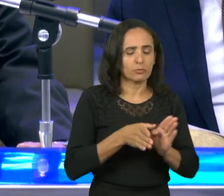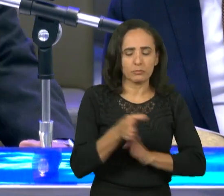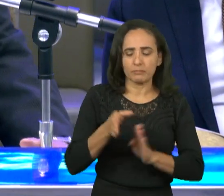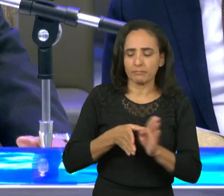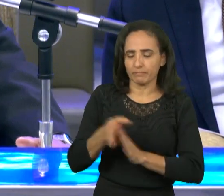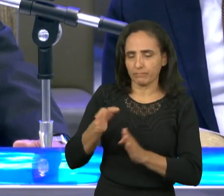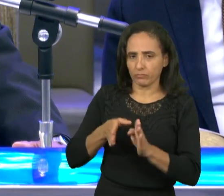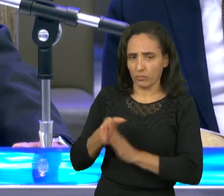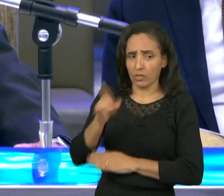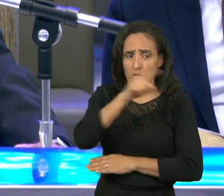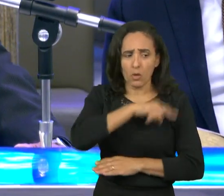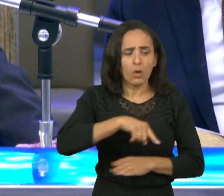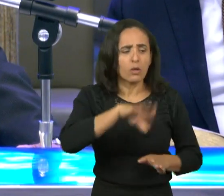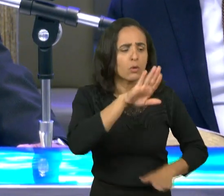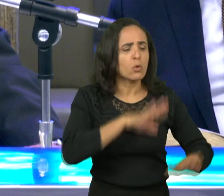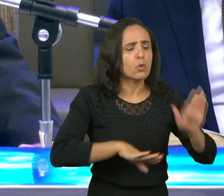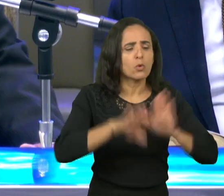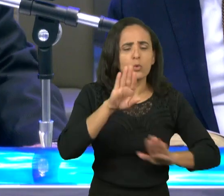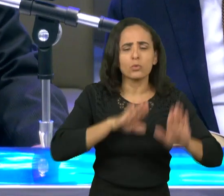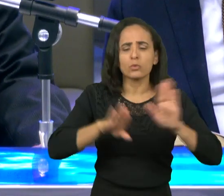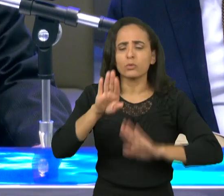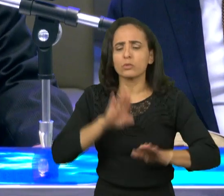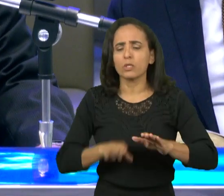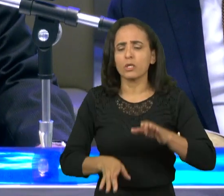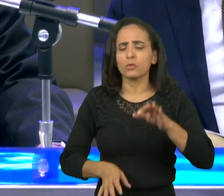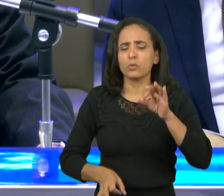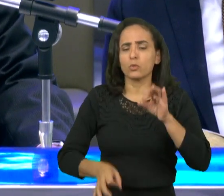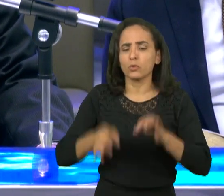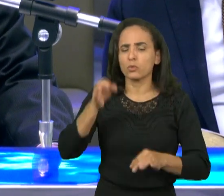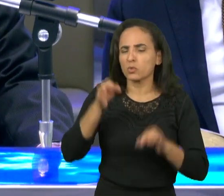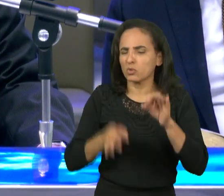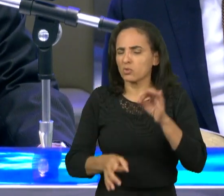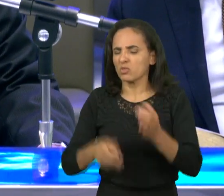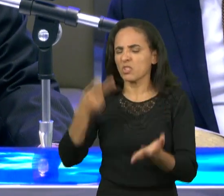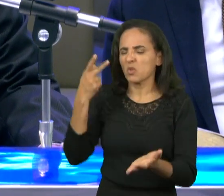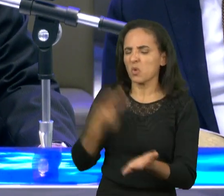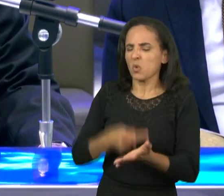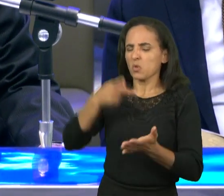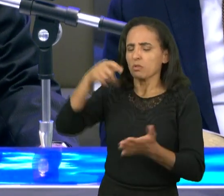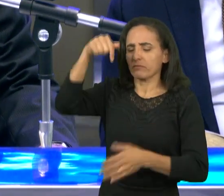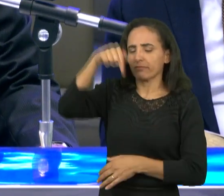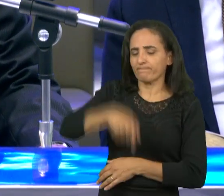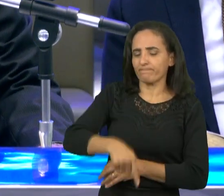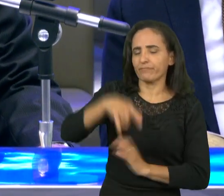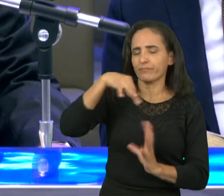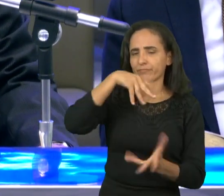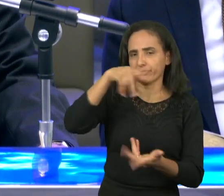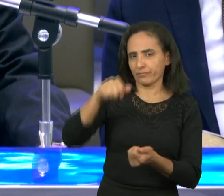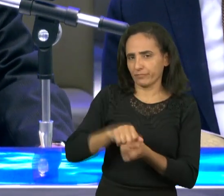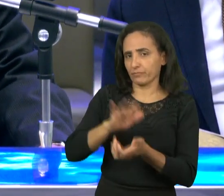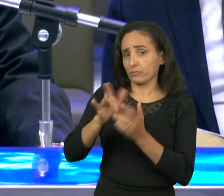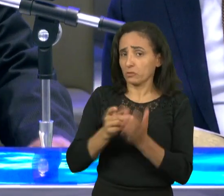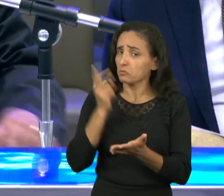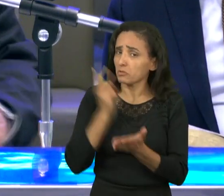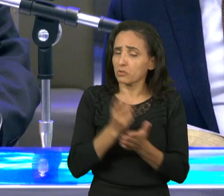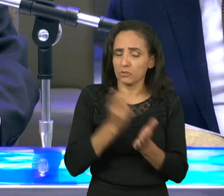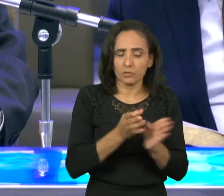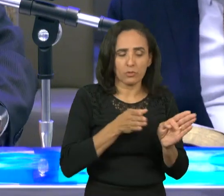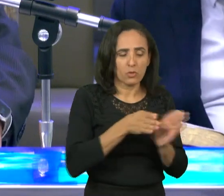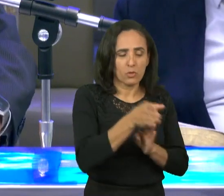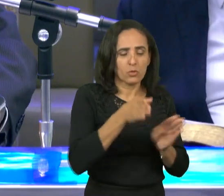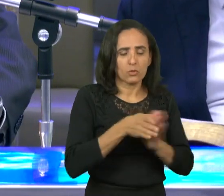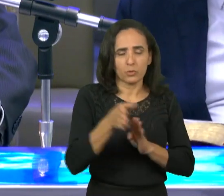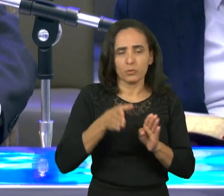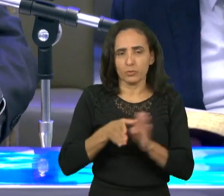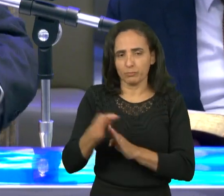terra, o juízo que seria derramado sobre a terra. Ele falou esta palavra aos seus discípulos. Abra a Bíblia